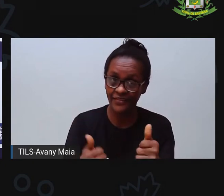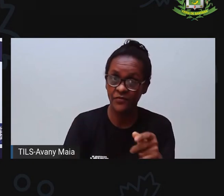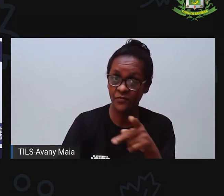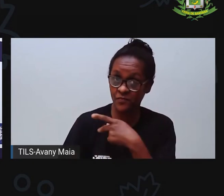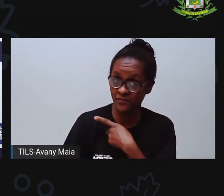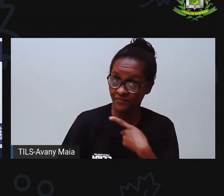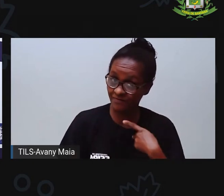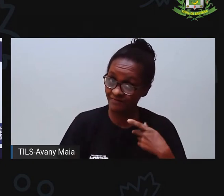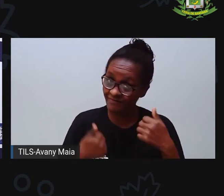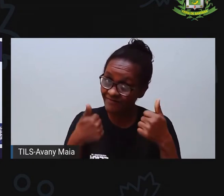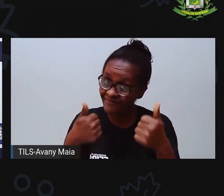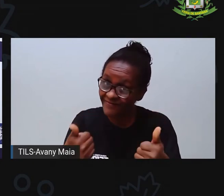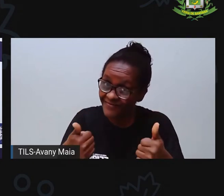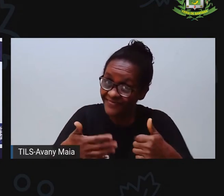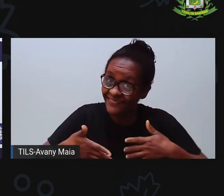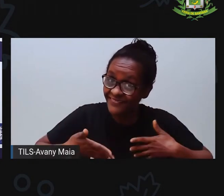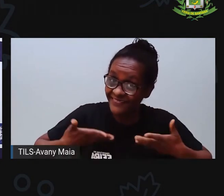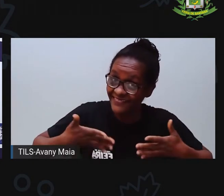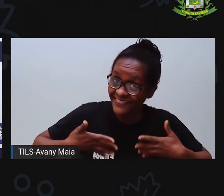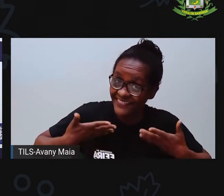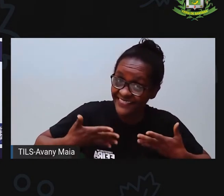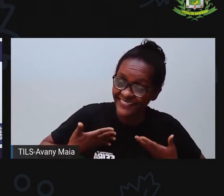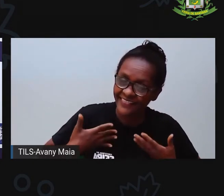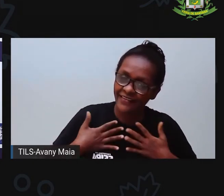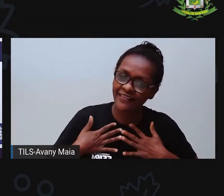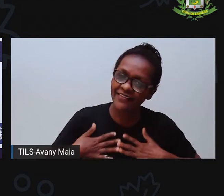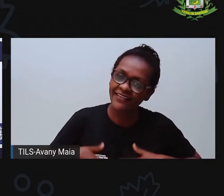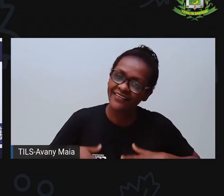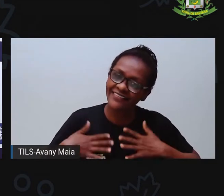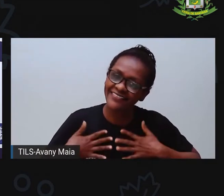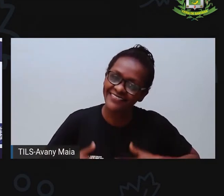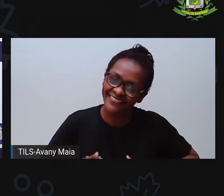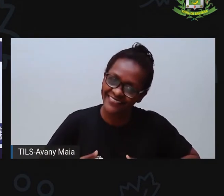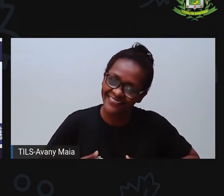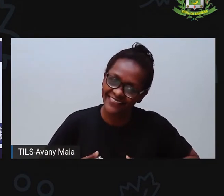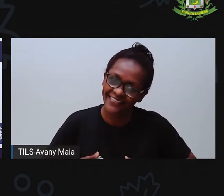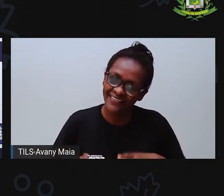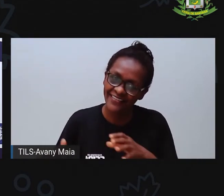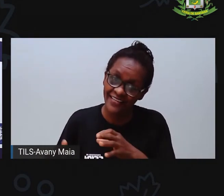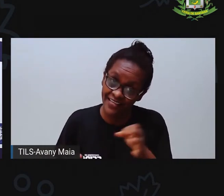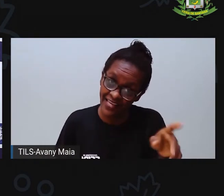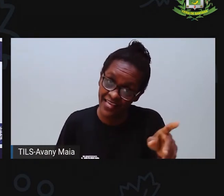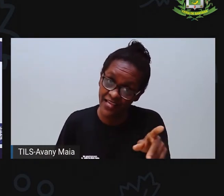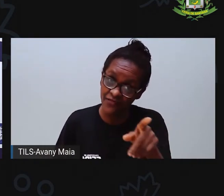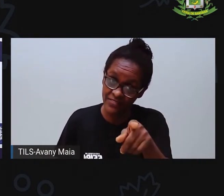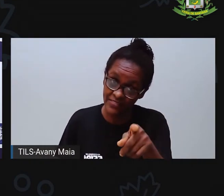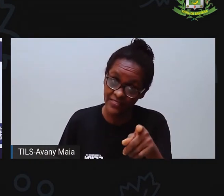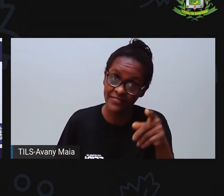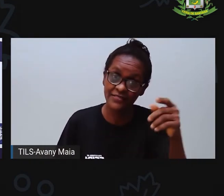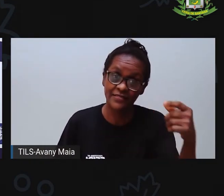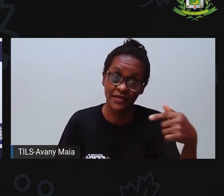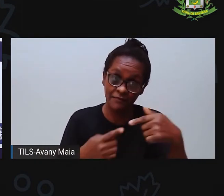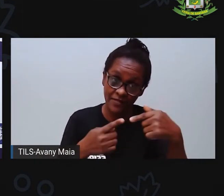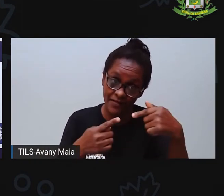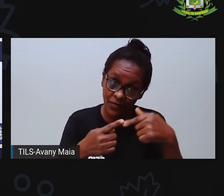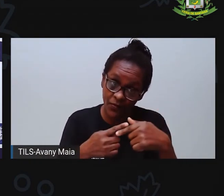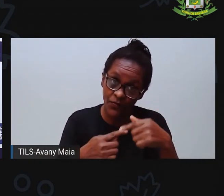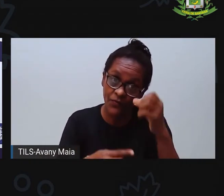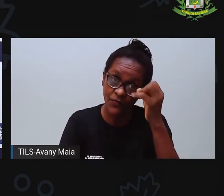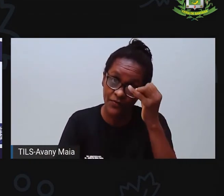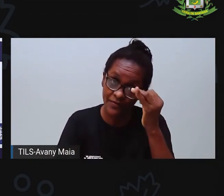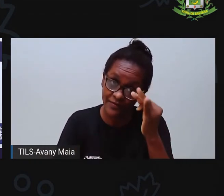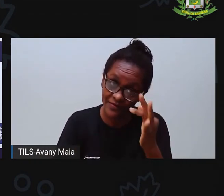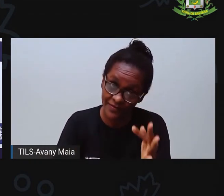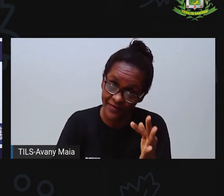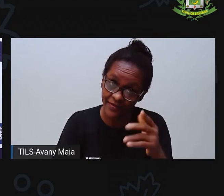bem, bem dispostos, descansados, né? Seguiram aqueles hábitos que a Pró falou com vocês, de manter o